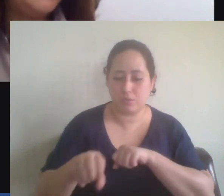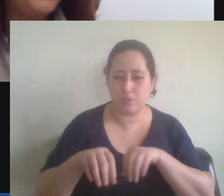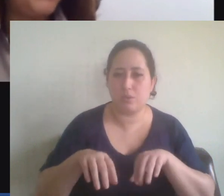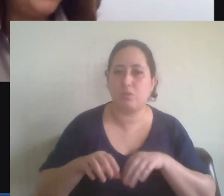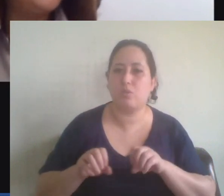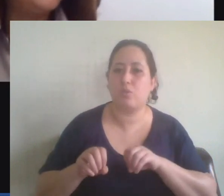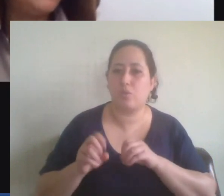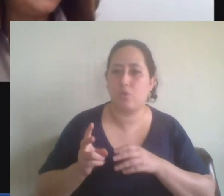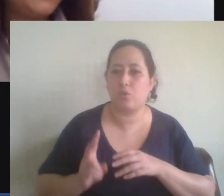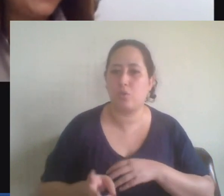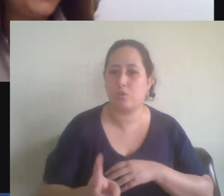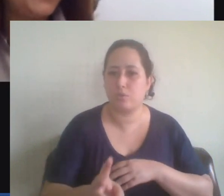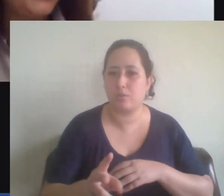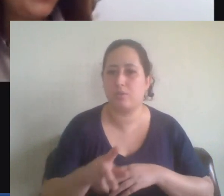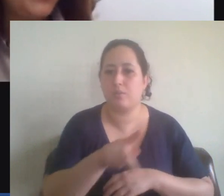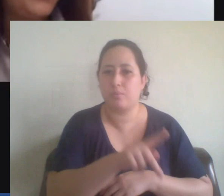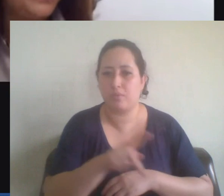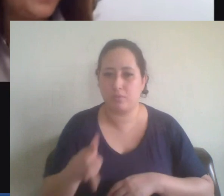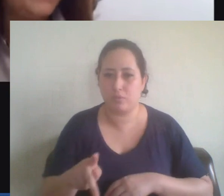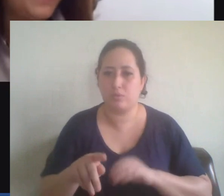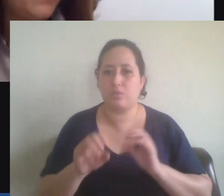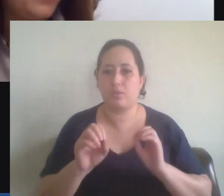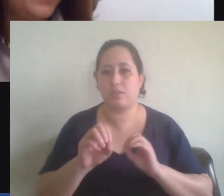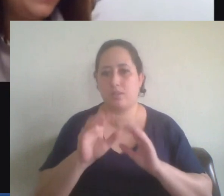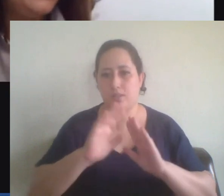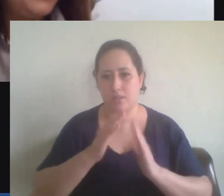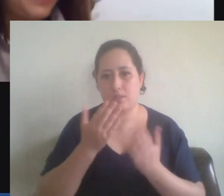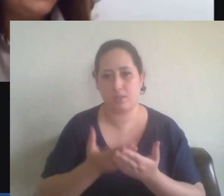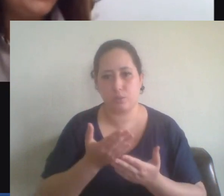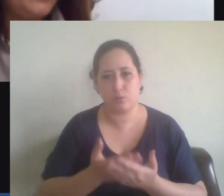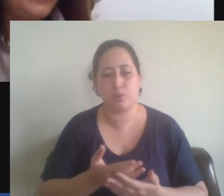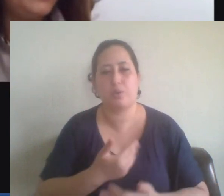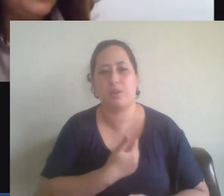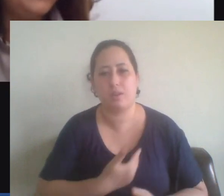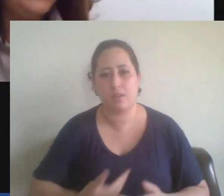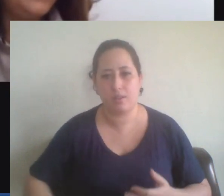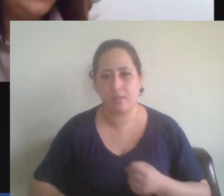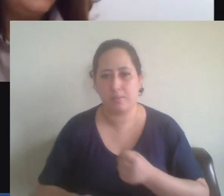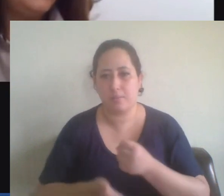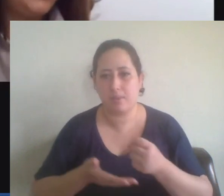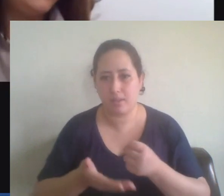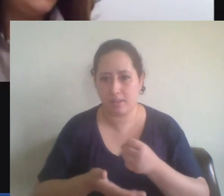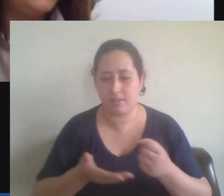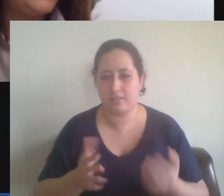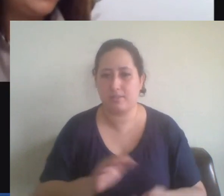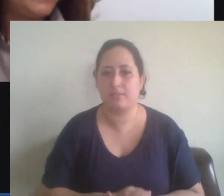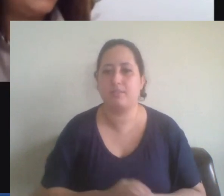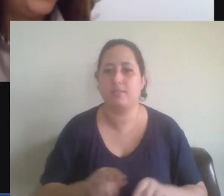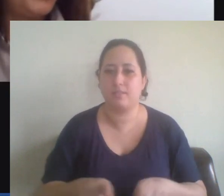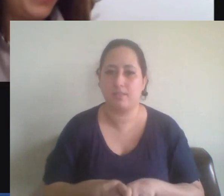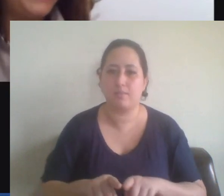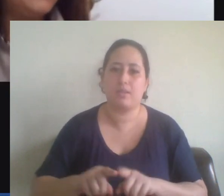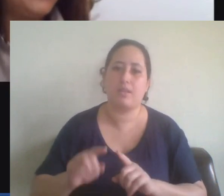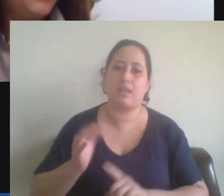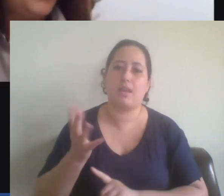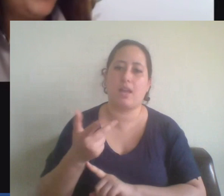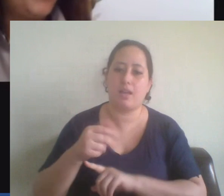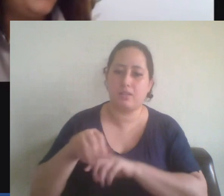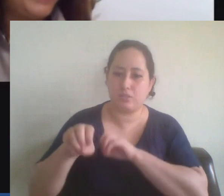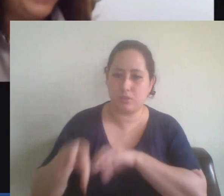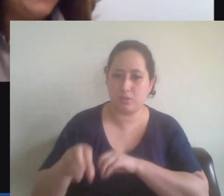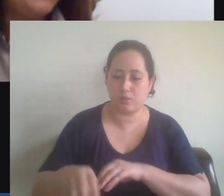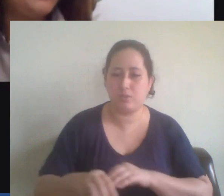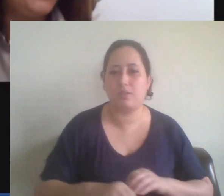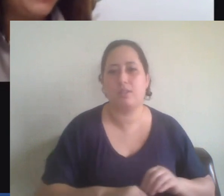básica, principalmente educação infantil e fundamental, de arte educadores e de educadores sociais e populares.